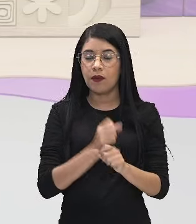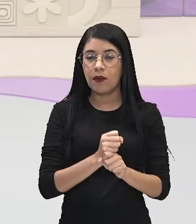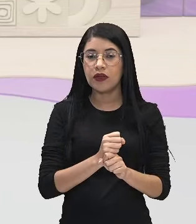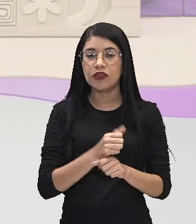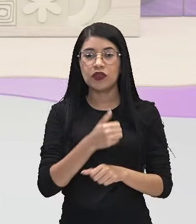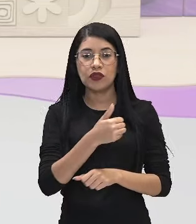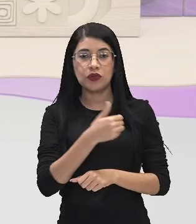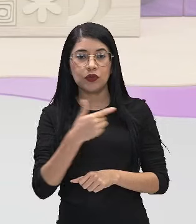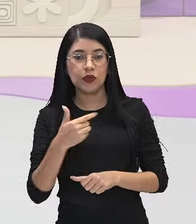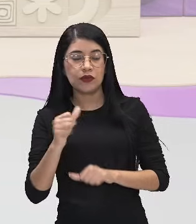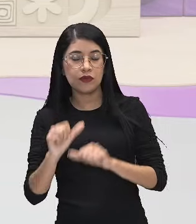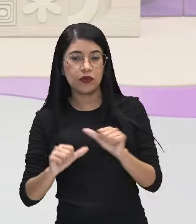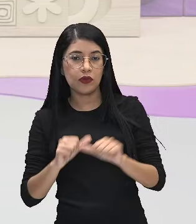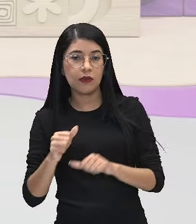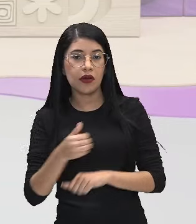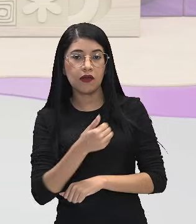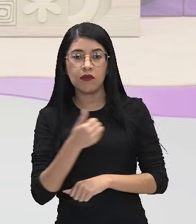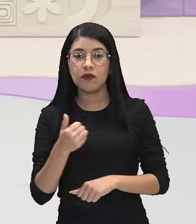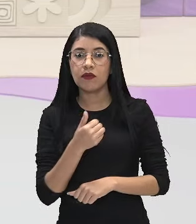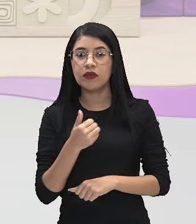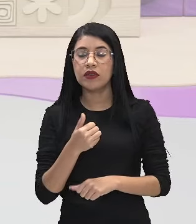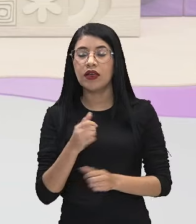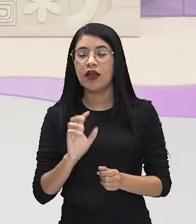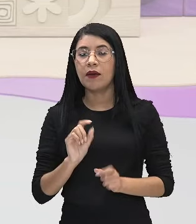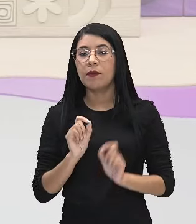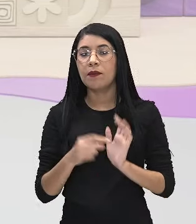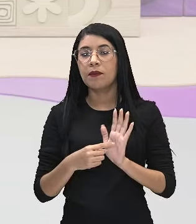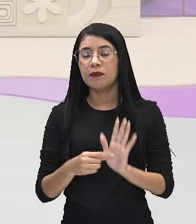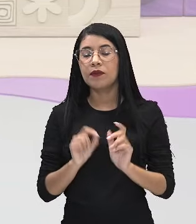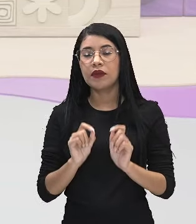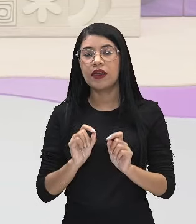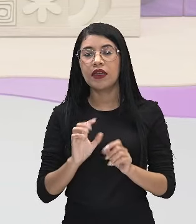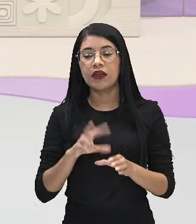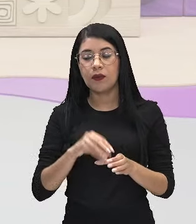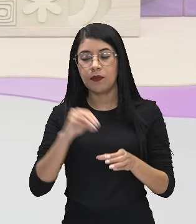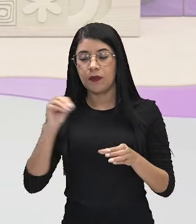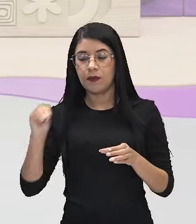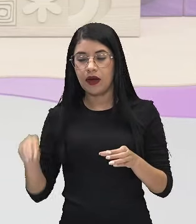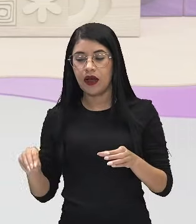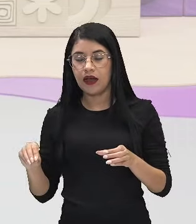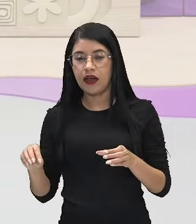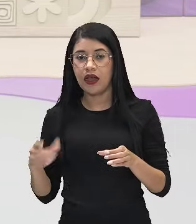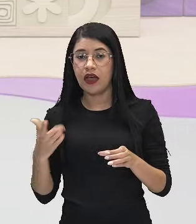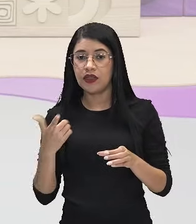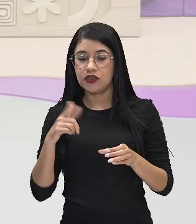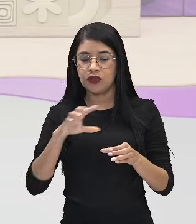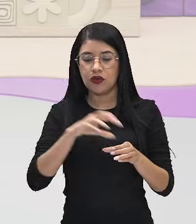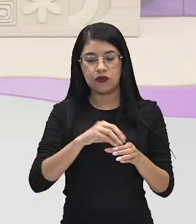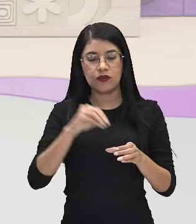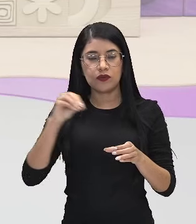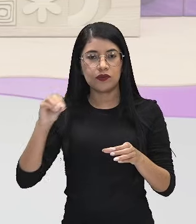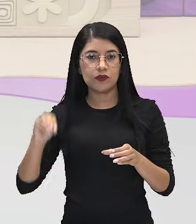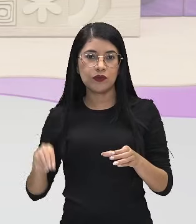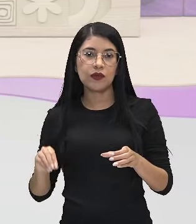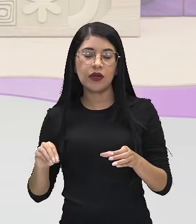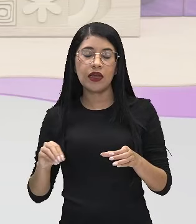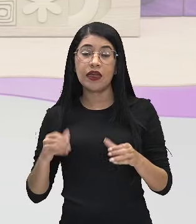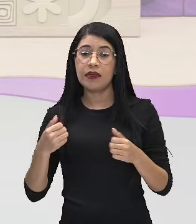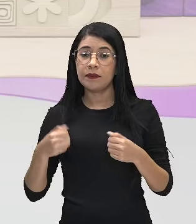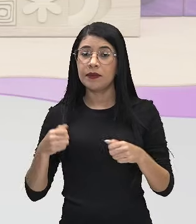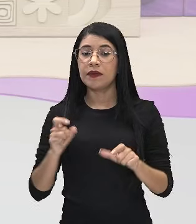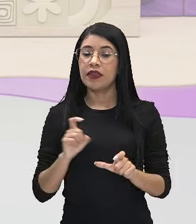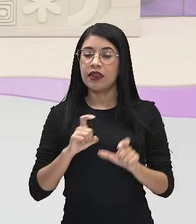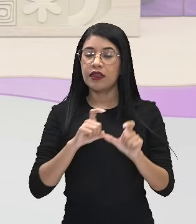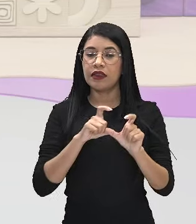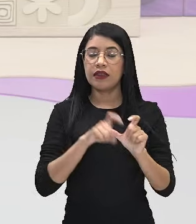mostra que esses dois eventos de retirar uma bola e depois de retirar outra bola, são eventos dependentes.